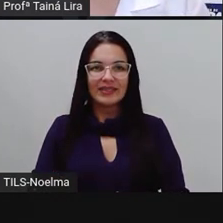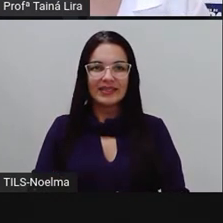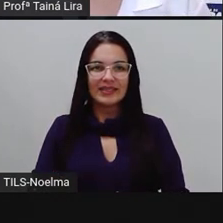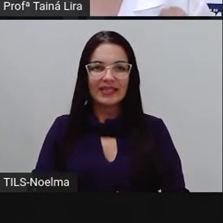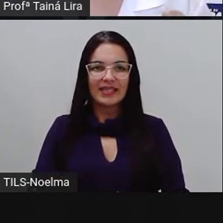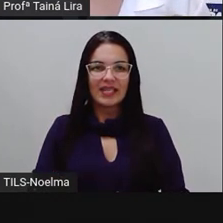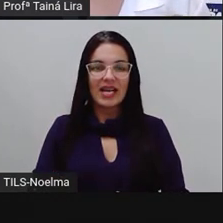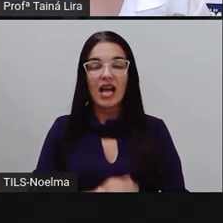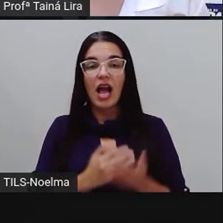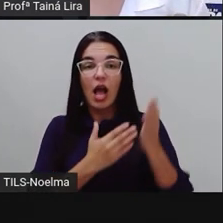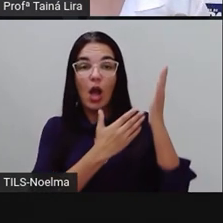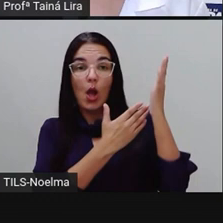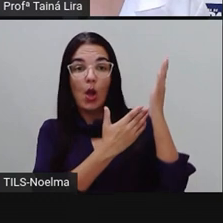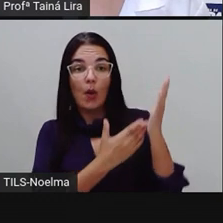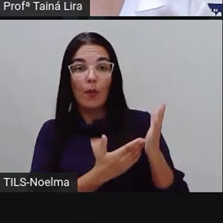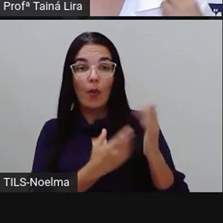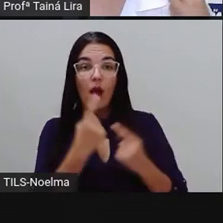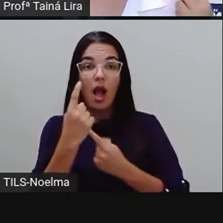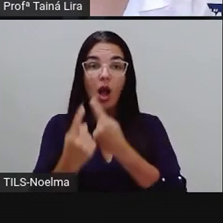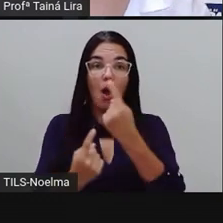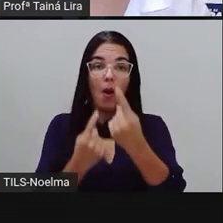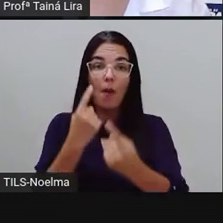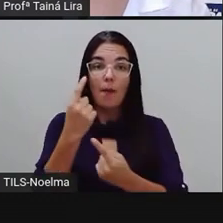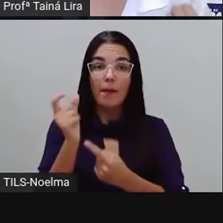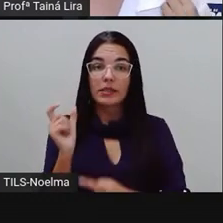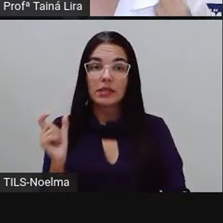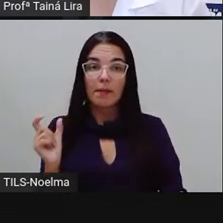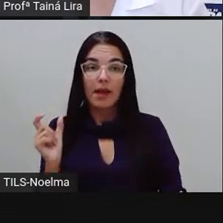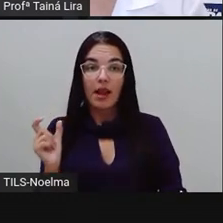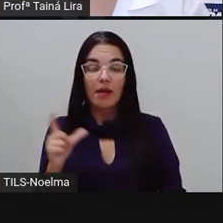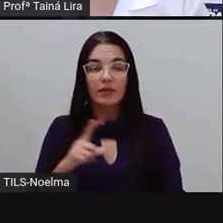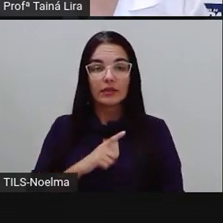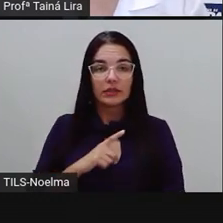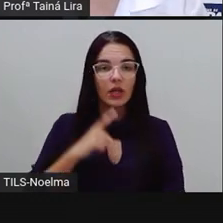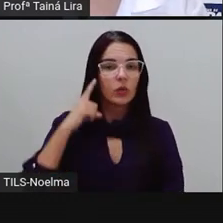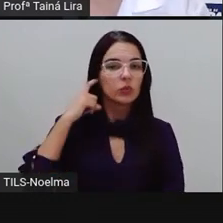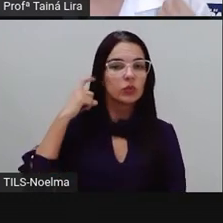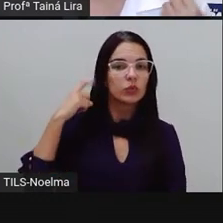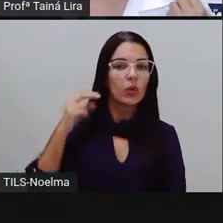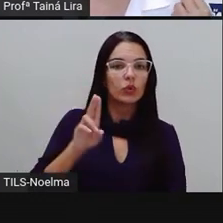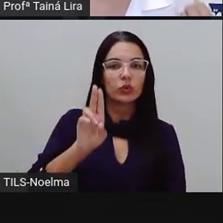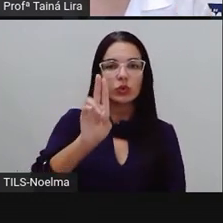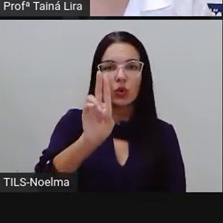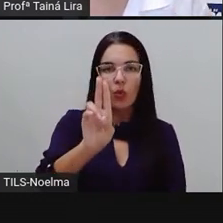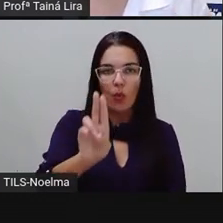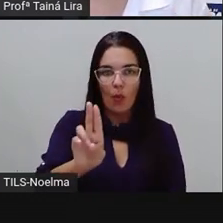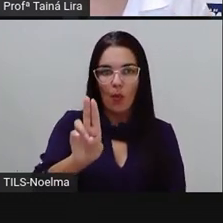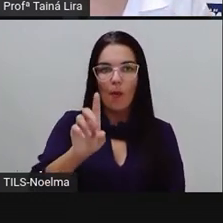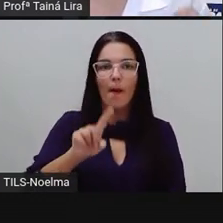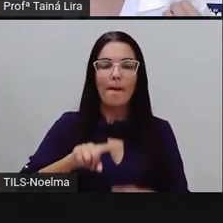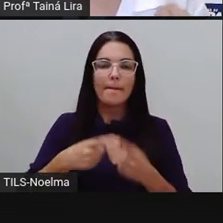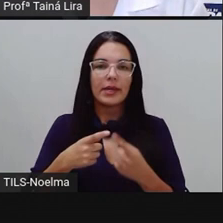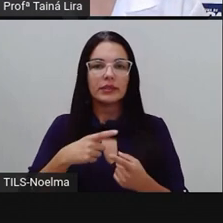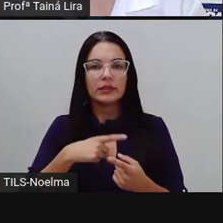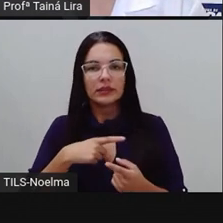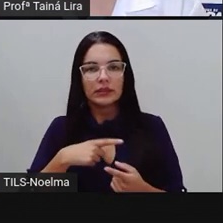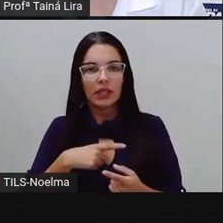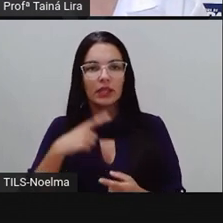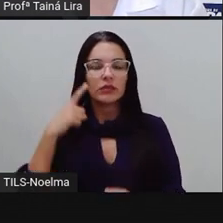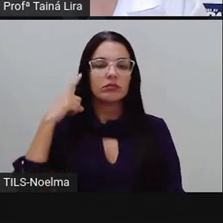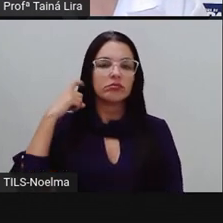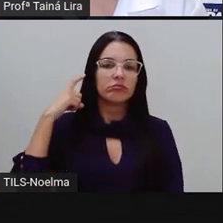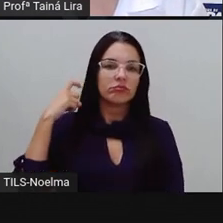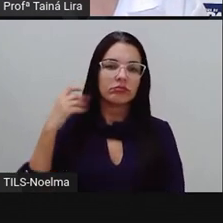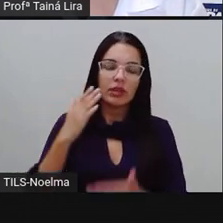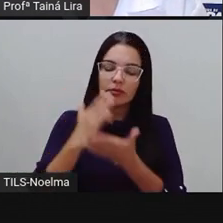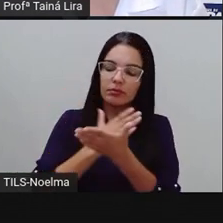a PRO pegou algumas palavrinhas aqui, que tem som de U, mas que escrevemos com O. A PRO separou as sílabas